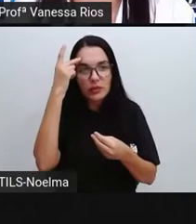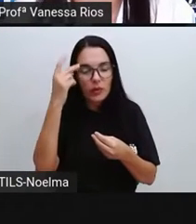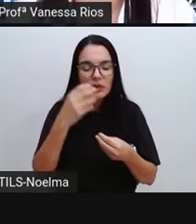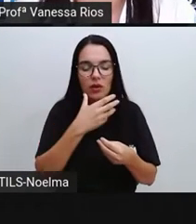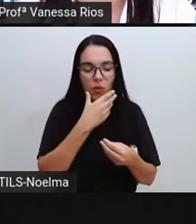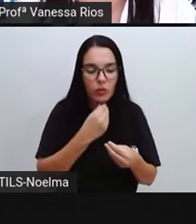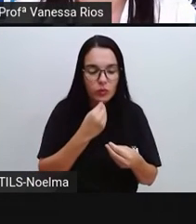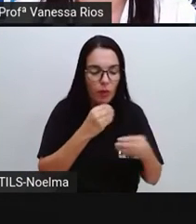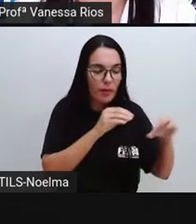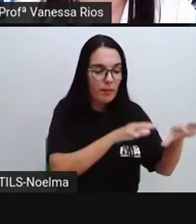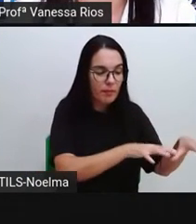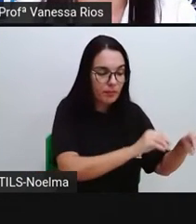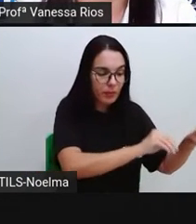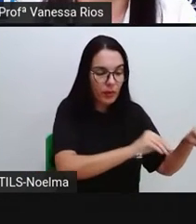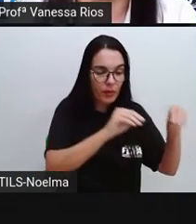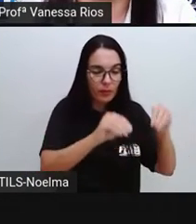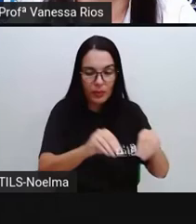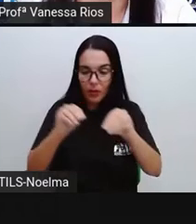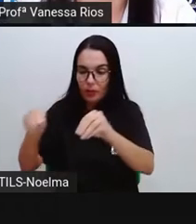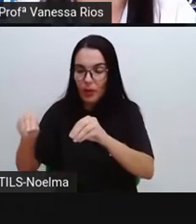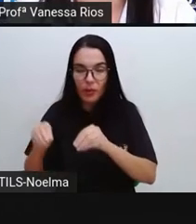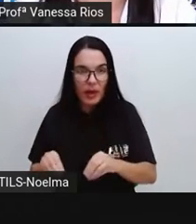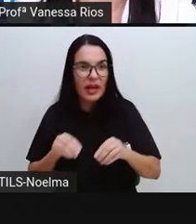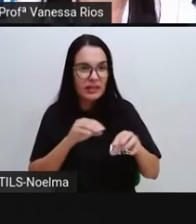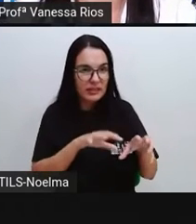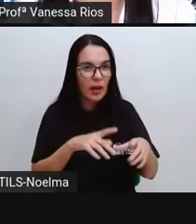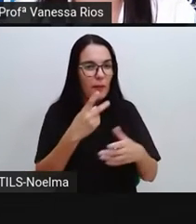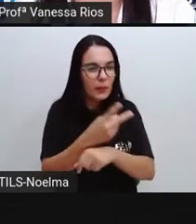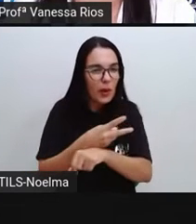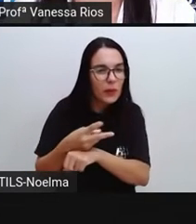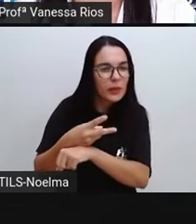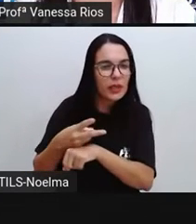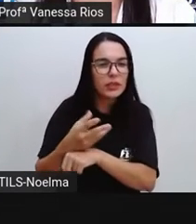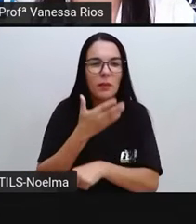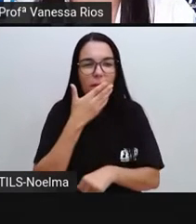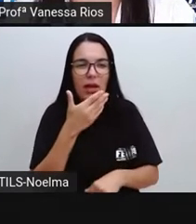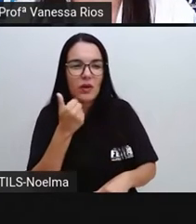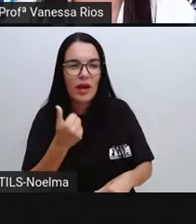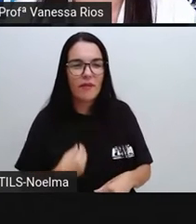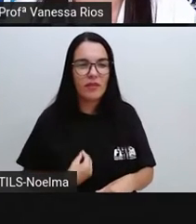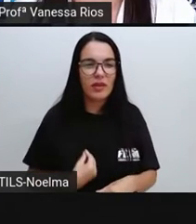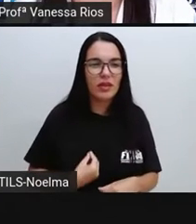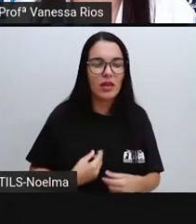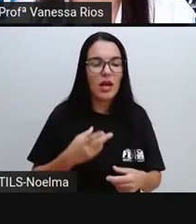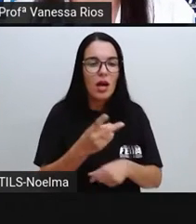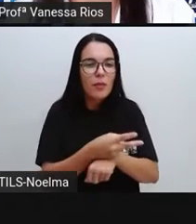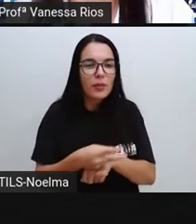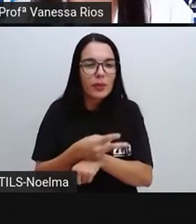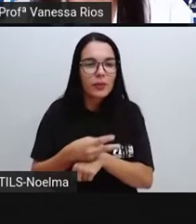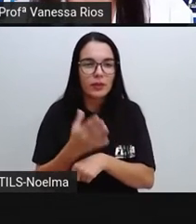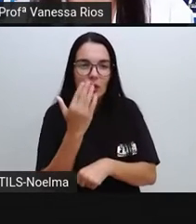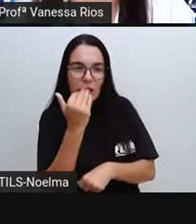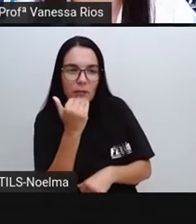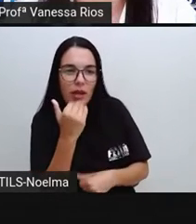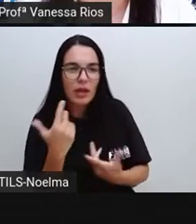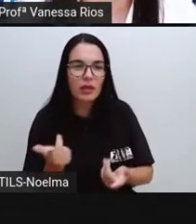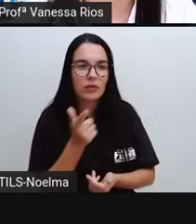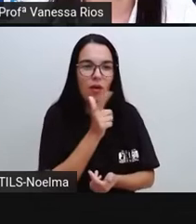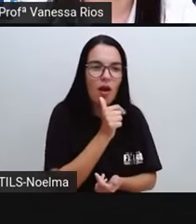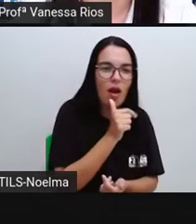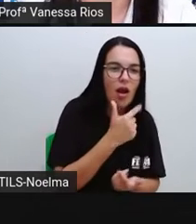outro em busca de melhores condições de vida, em busca de espaços que oferecessem